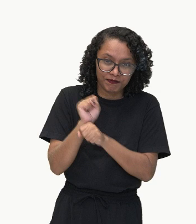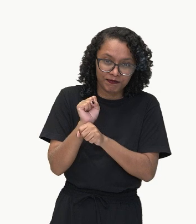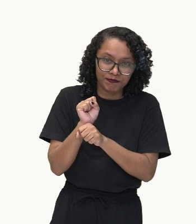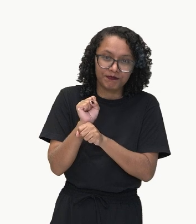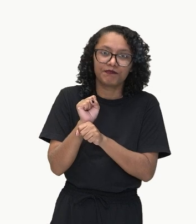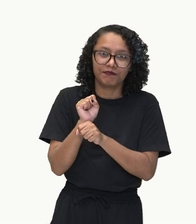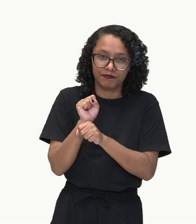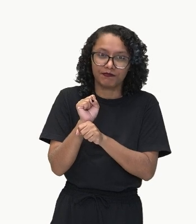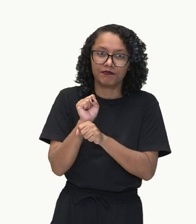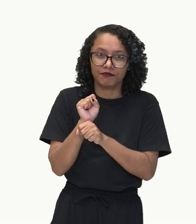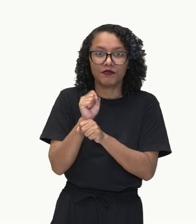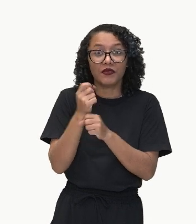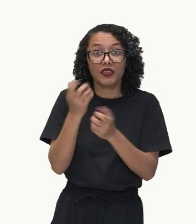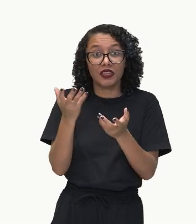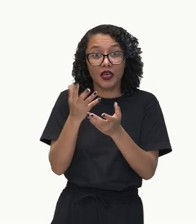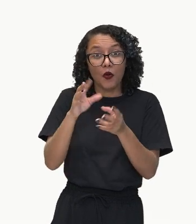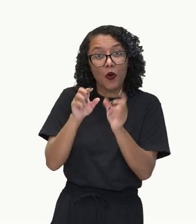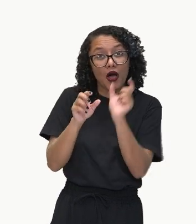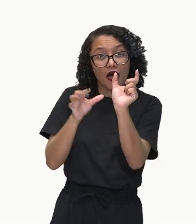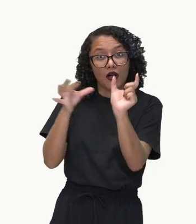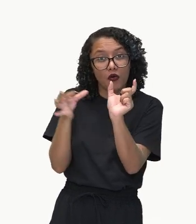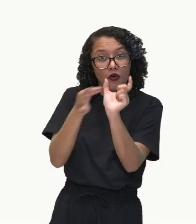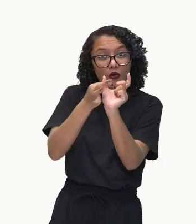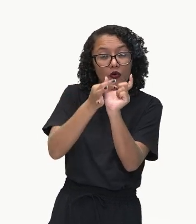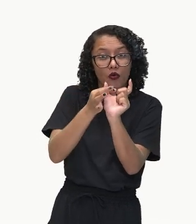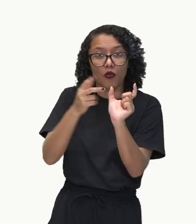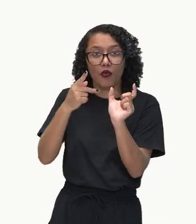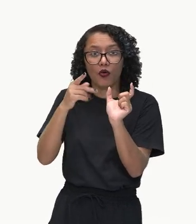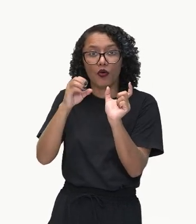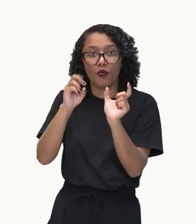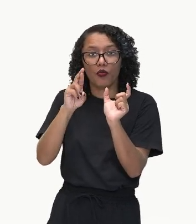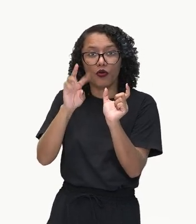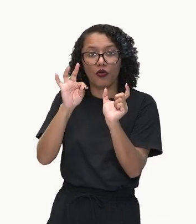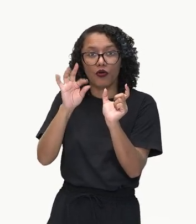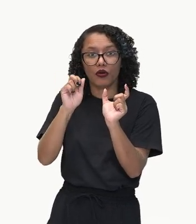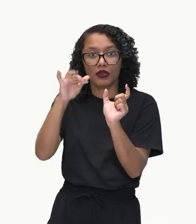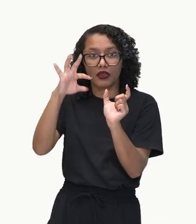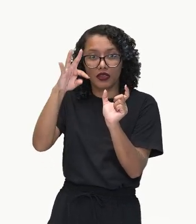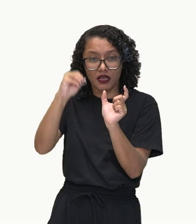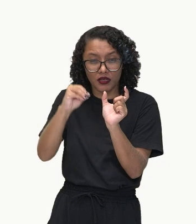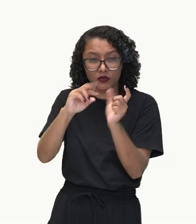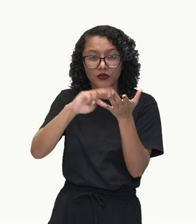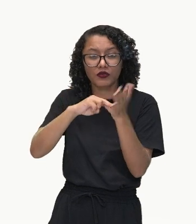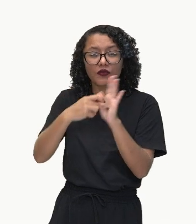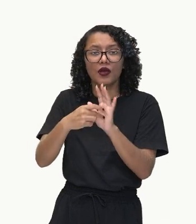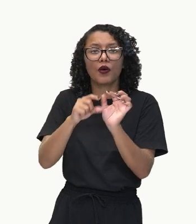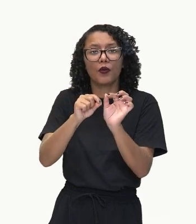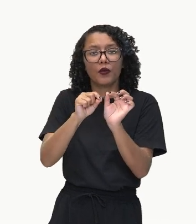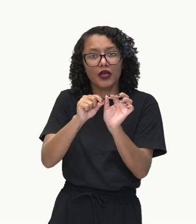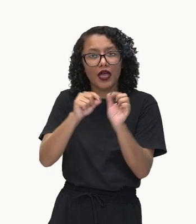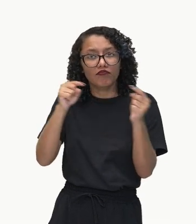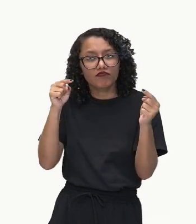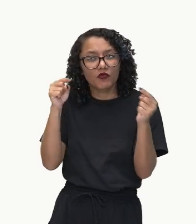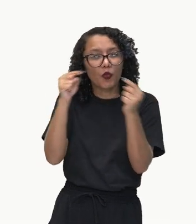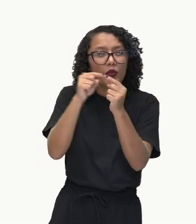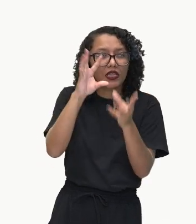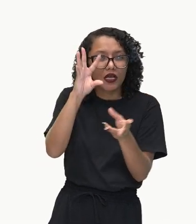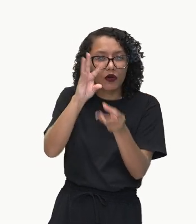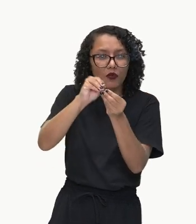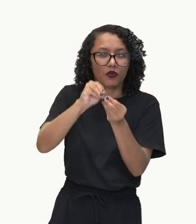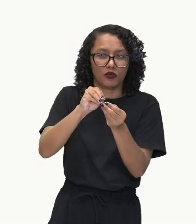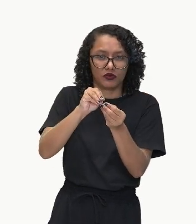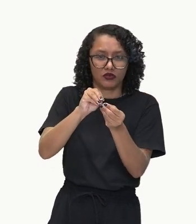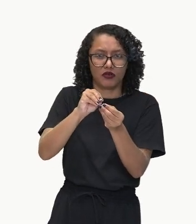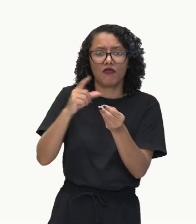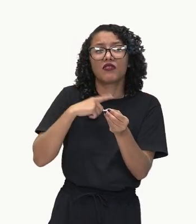trazer uma ideia de conclusão. Cheguei atrasada. Logo, terei que esperar. Notem aí que há outras